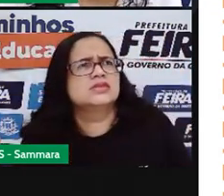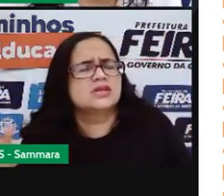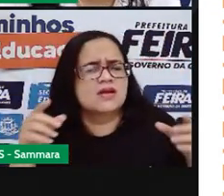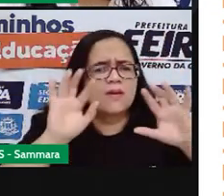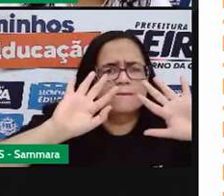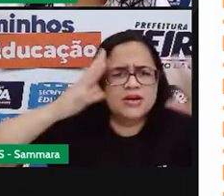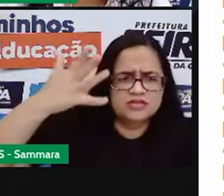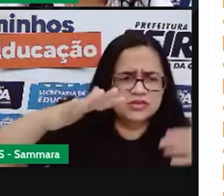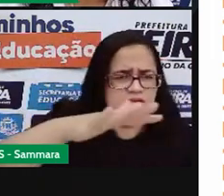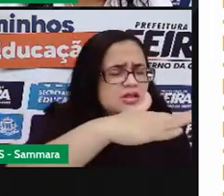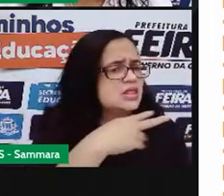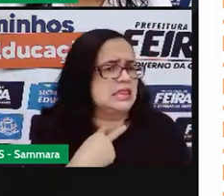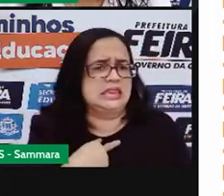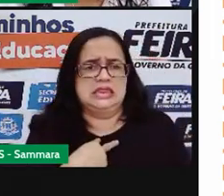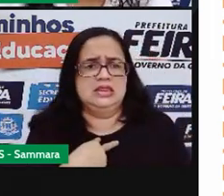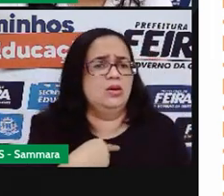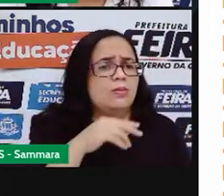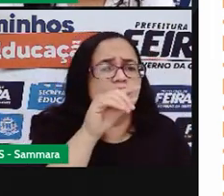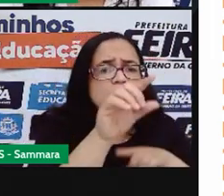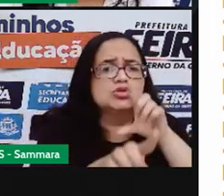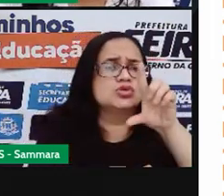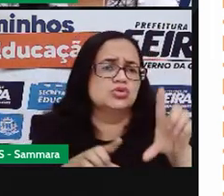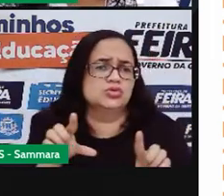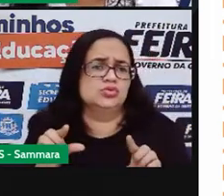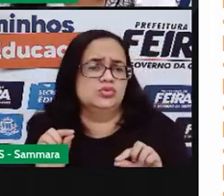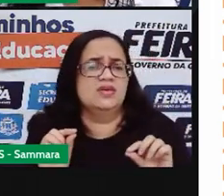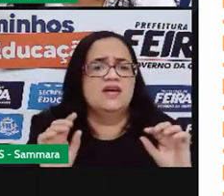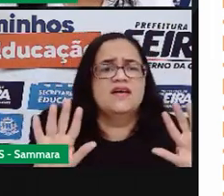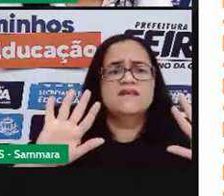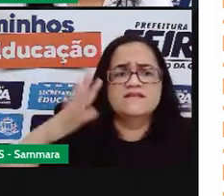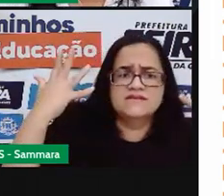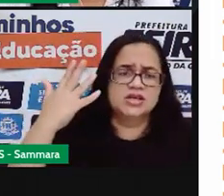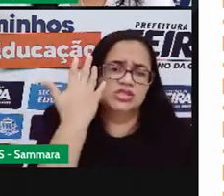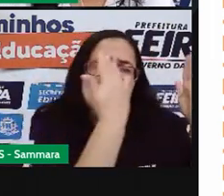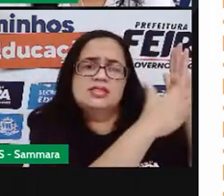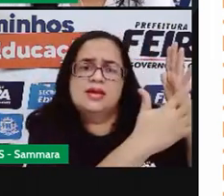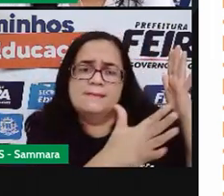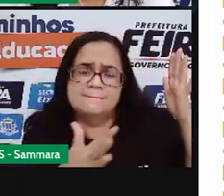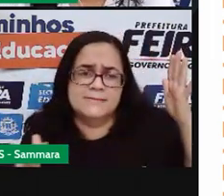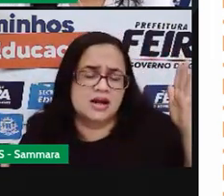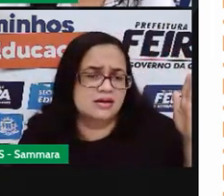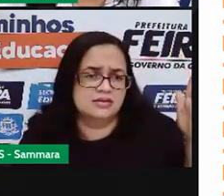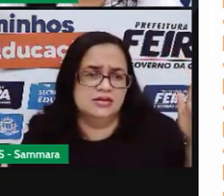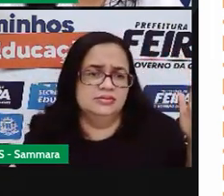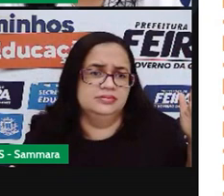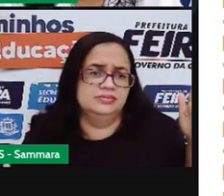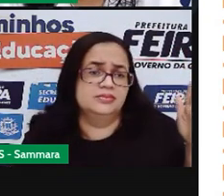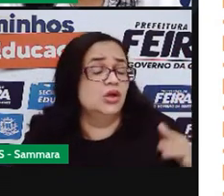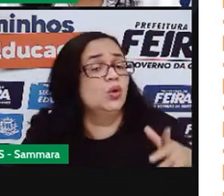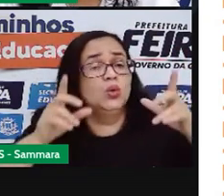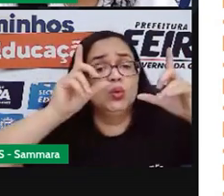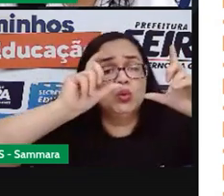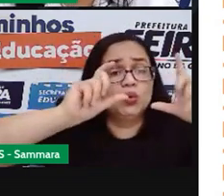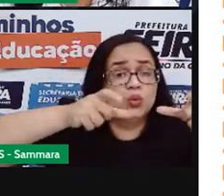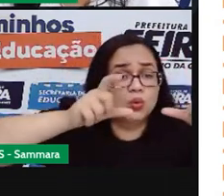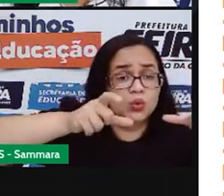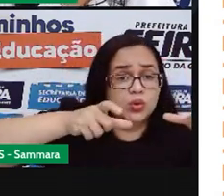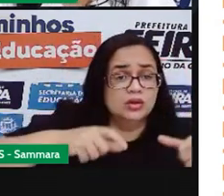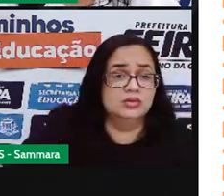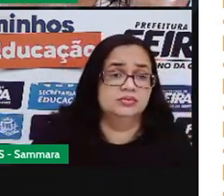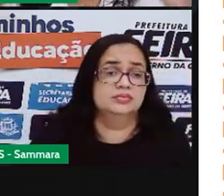praça. Eu não posso escolher uma festa na praia, um local de